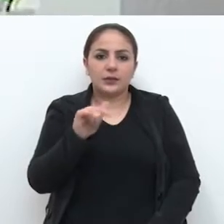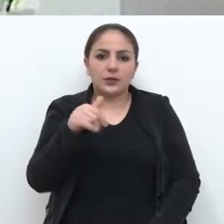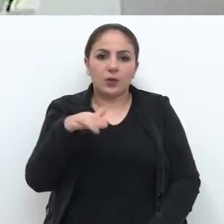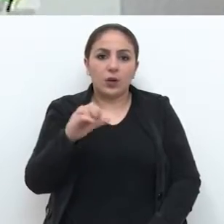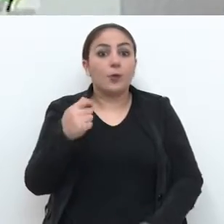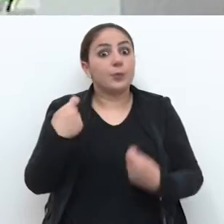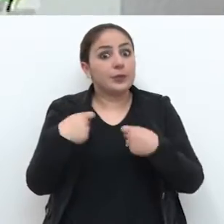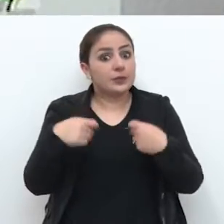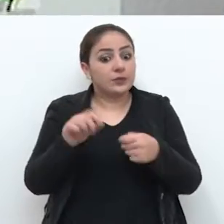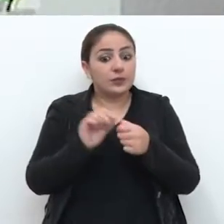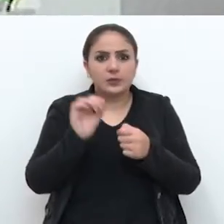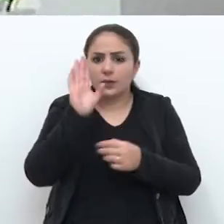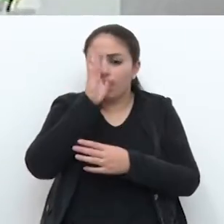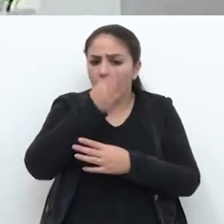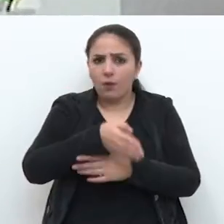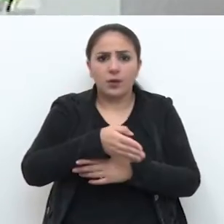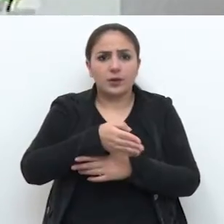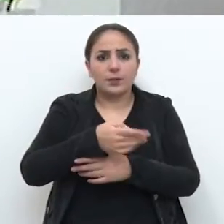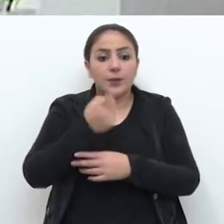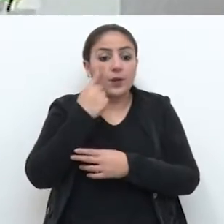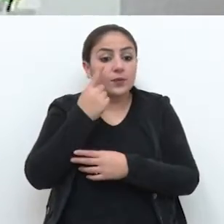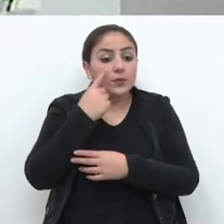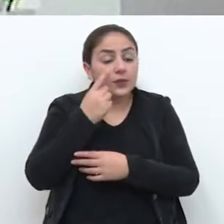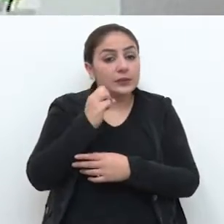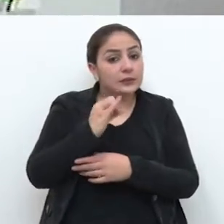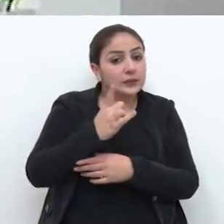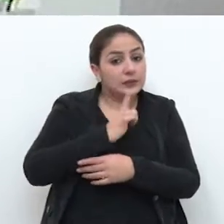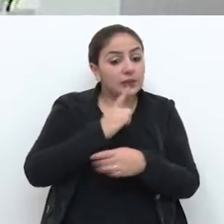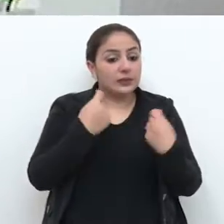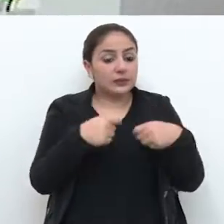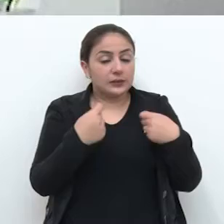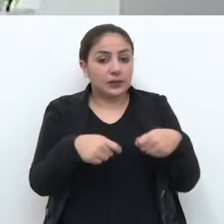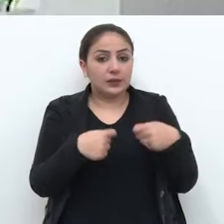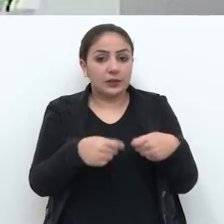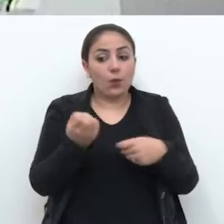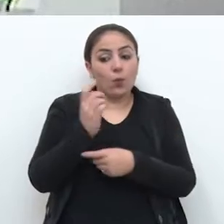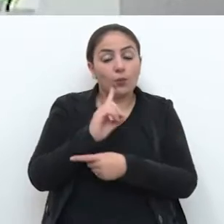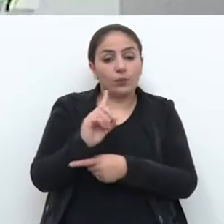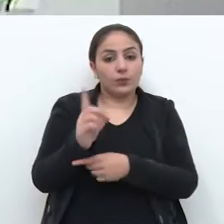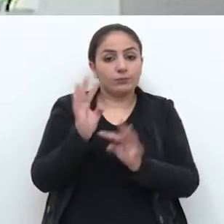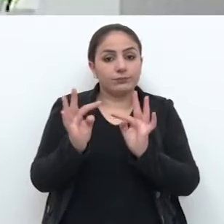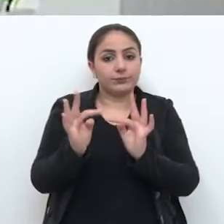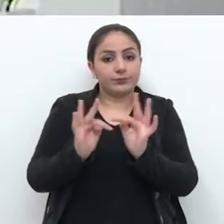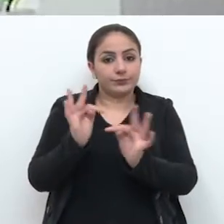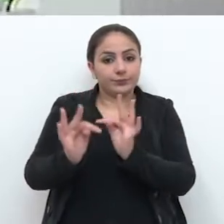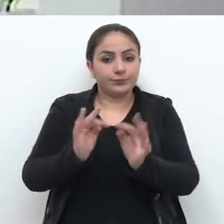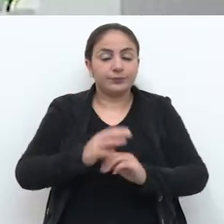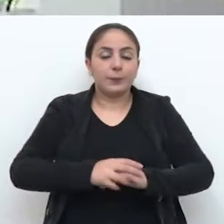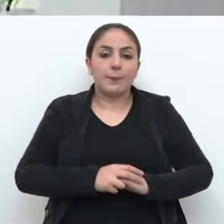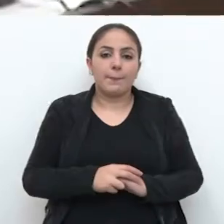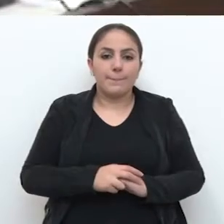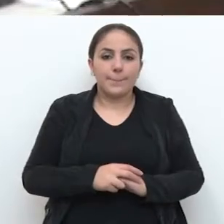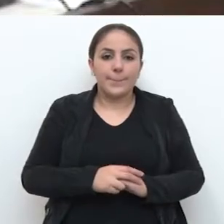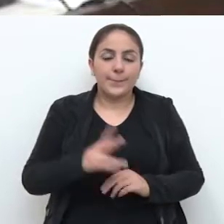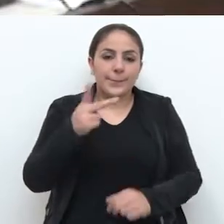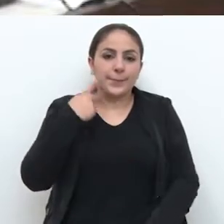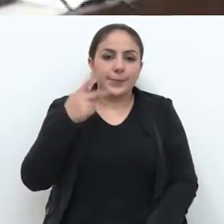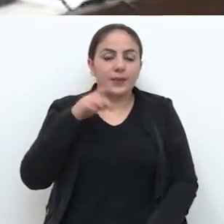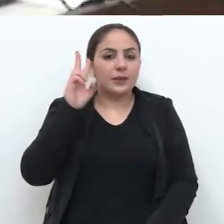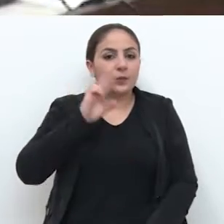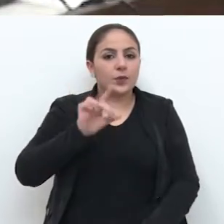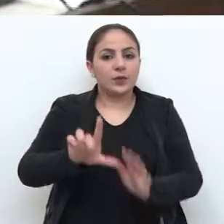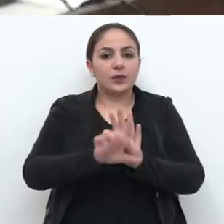na solicitação do ginecologista, para que seja diagnosticado ou não a necessidade do tratamento. O